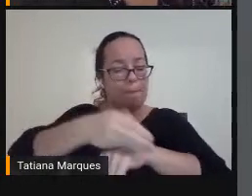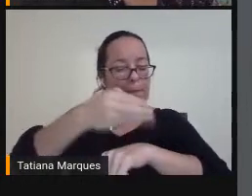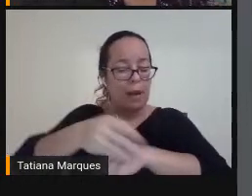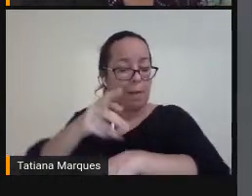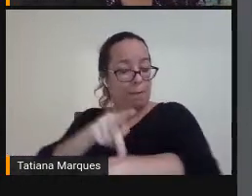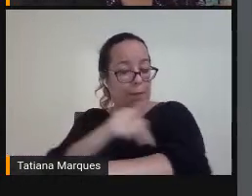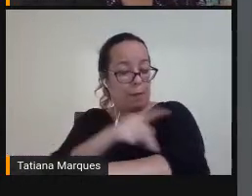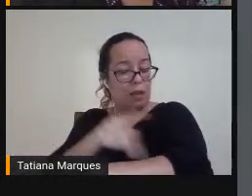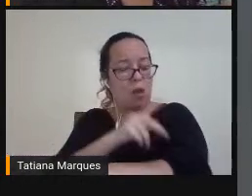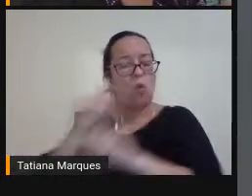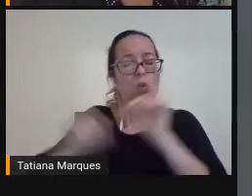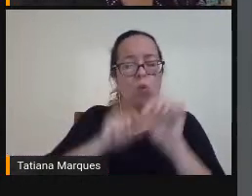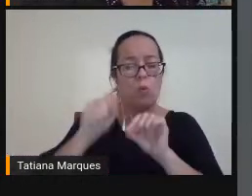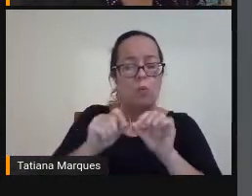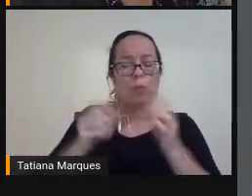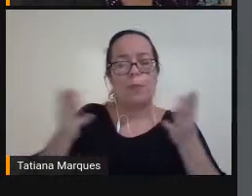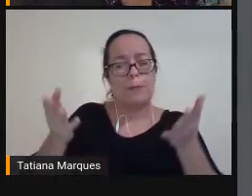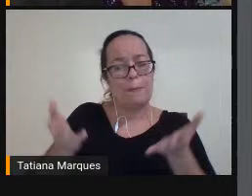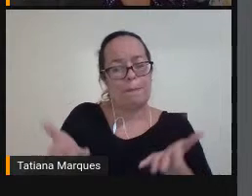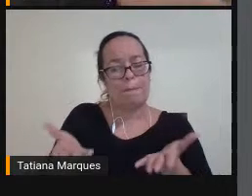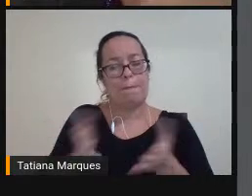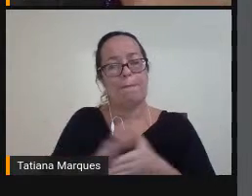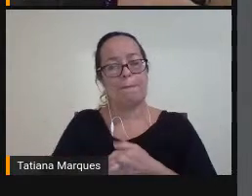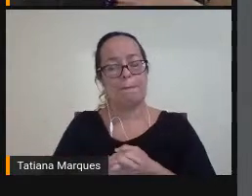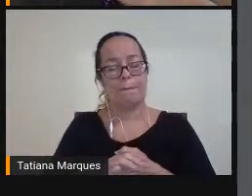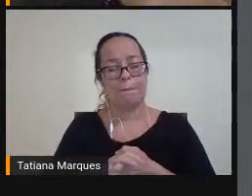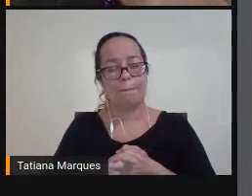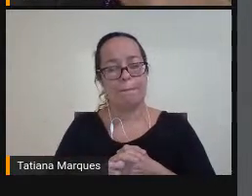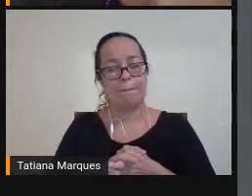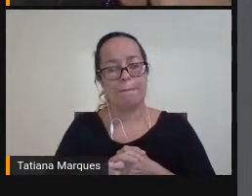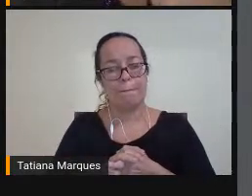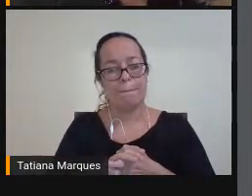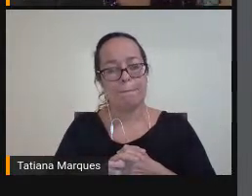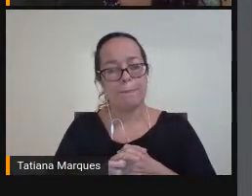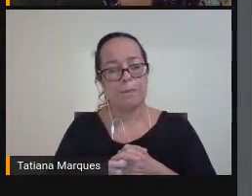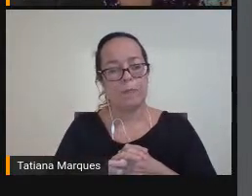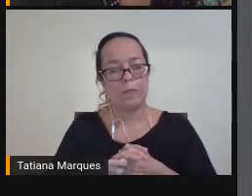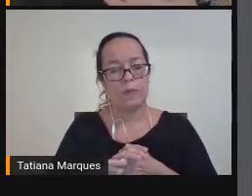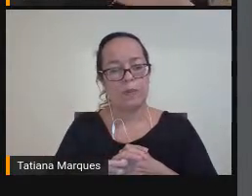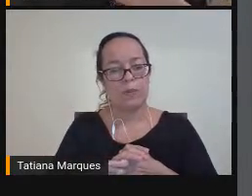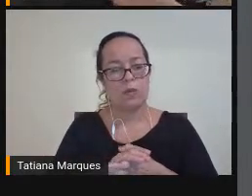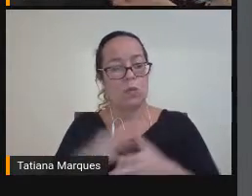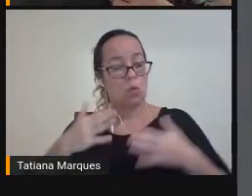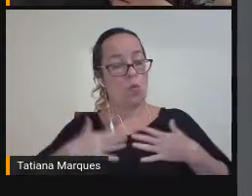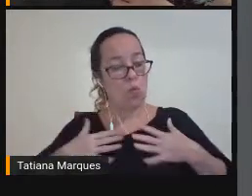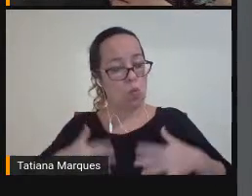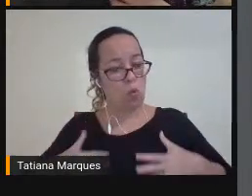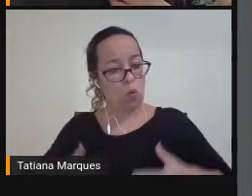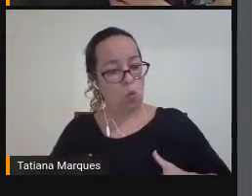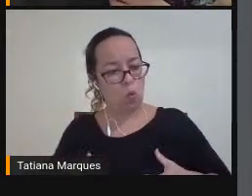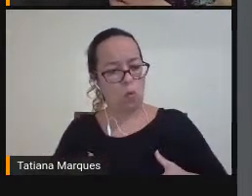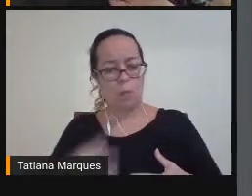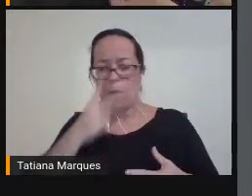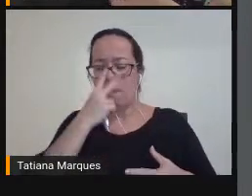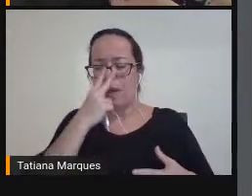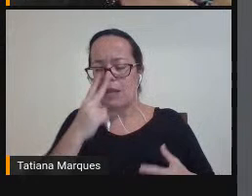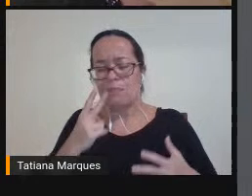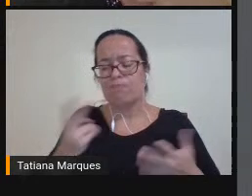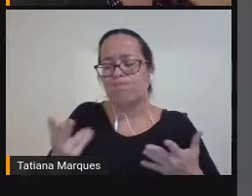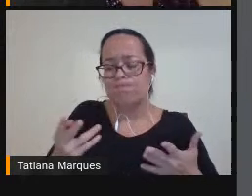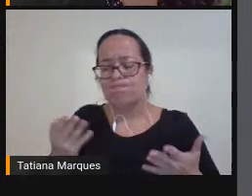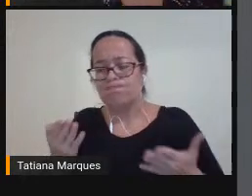casos Né Que O corpo Não Corresponde